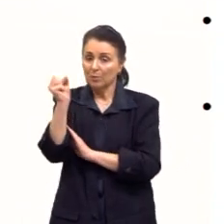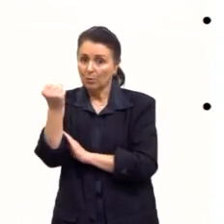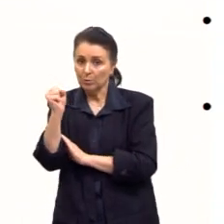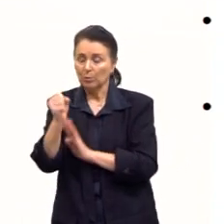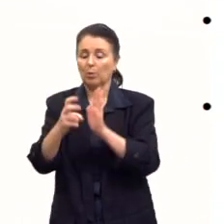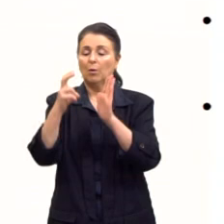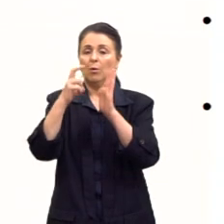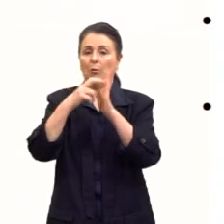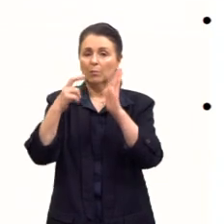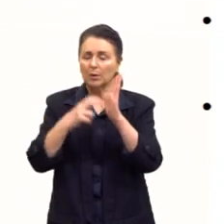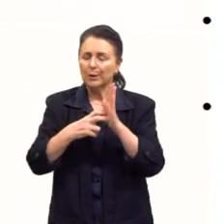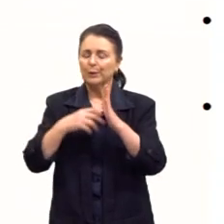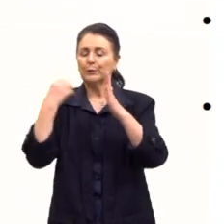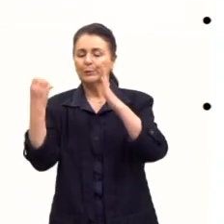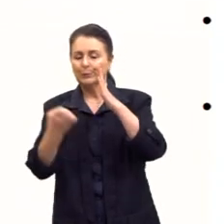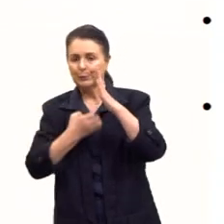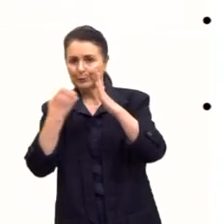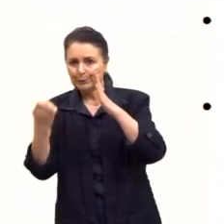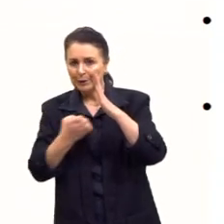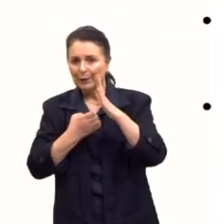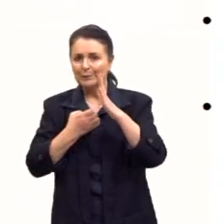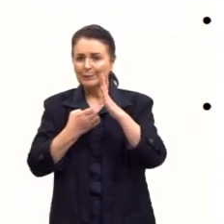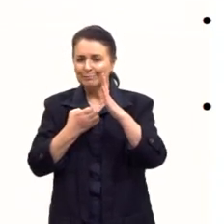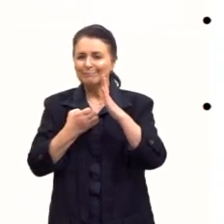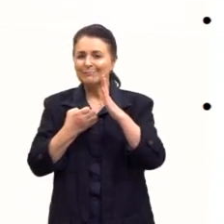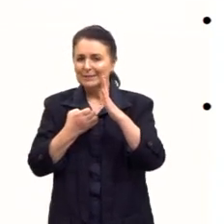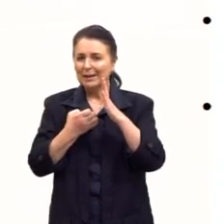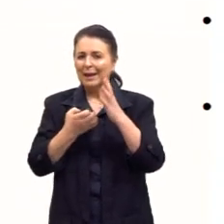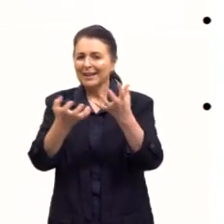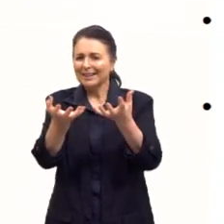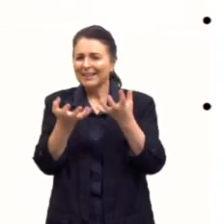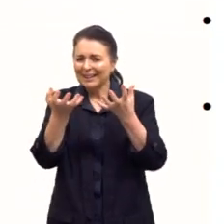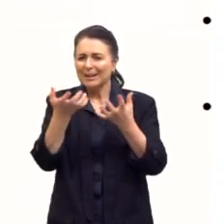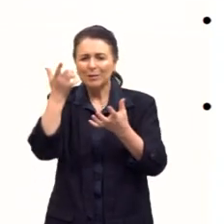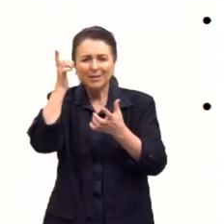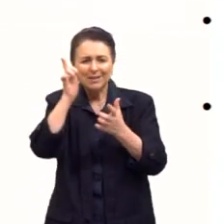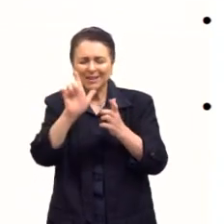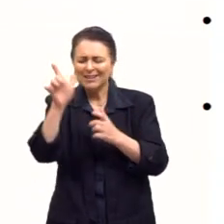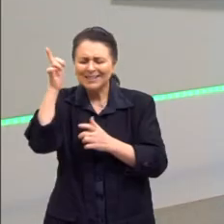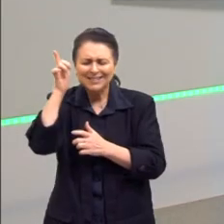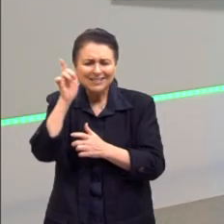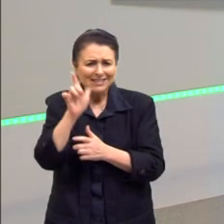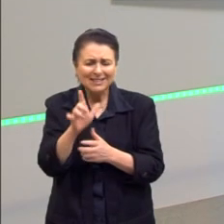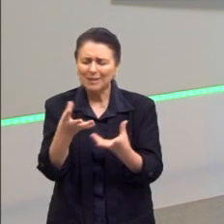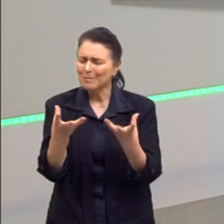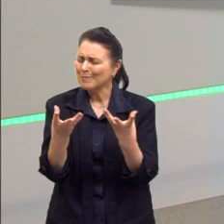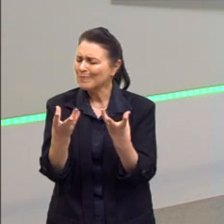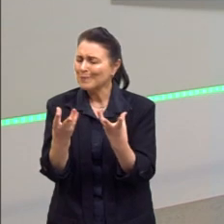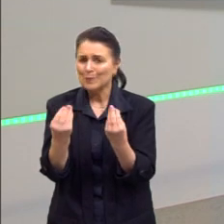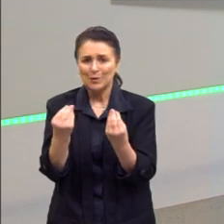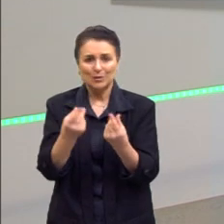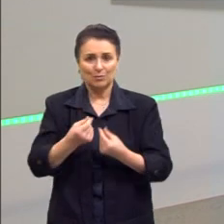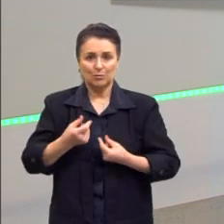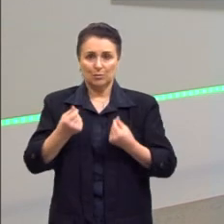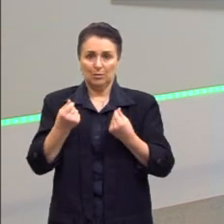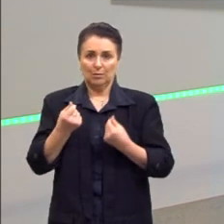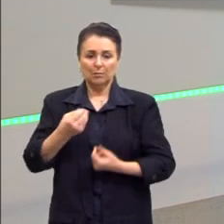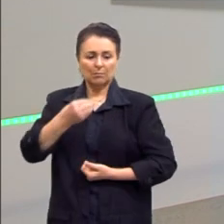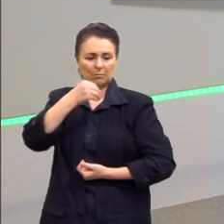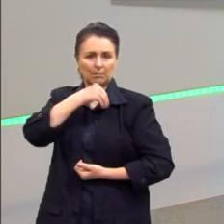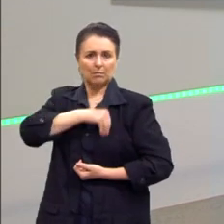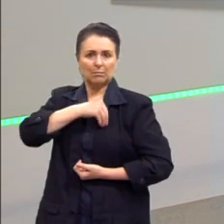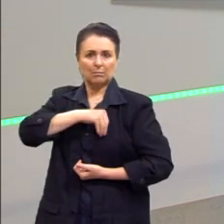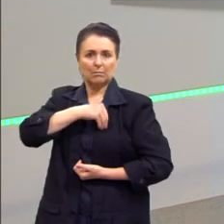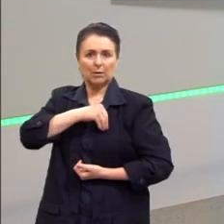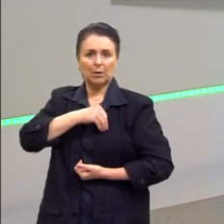Bancos, empresas especulando muito com a economia, ganhando muito dinheiro e a renda dos trabalhadores